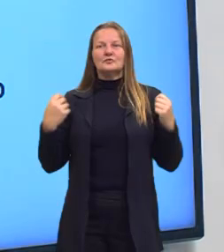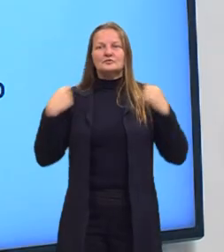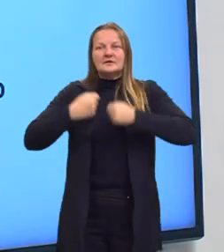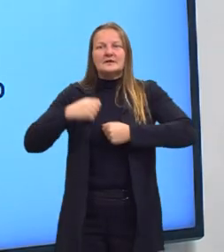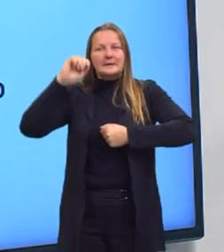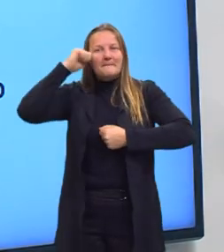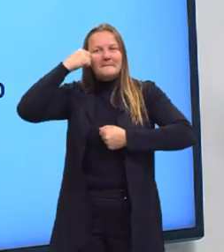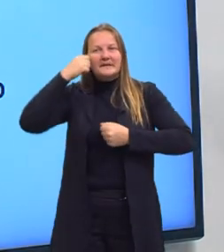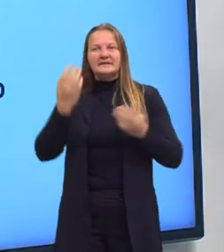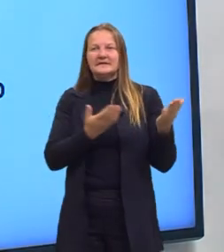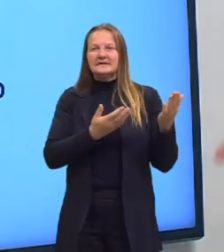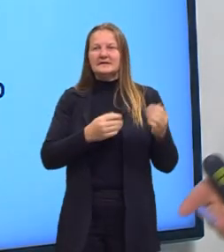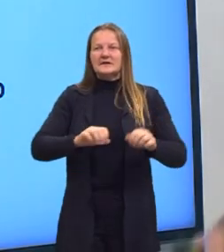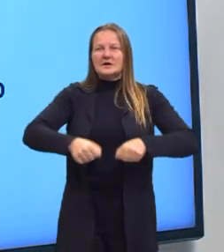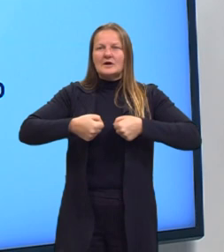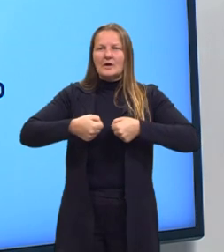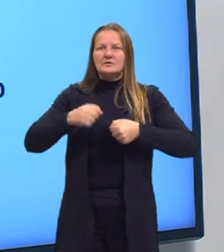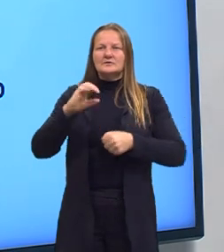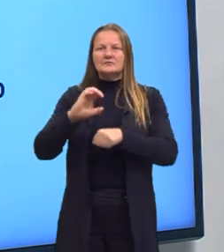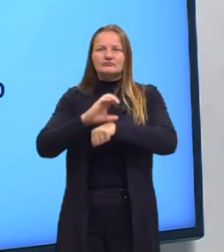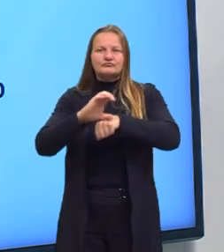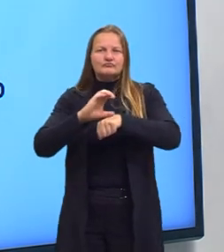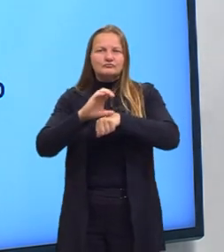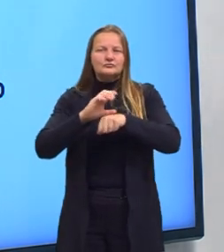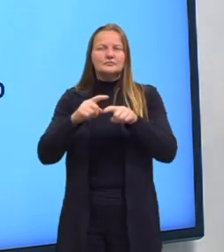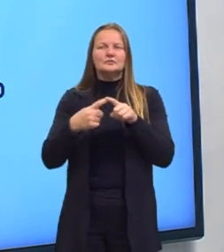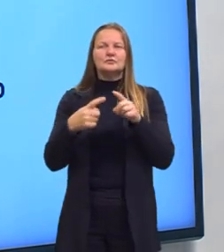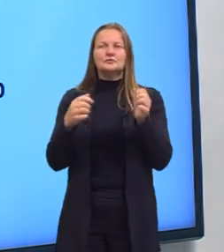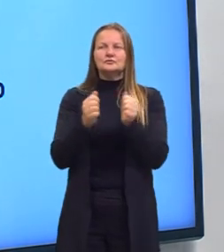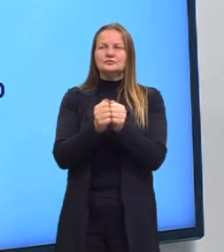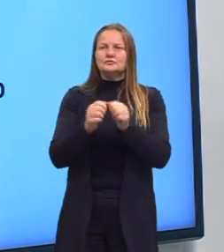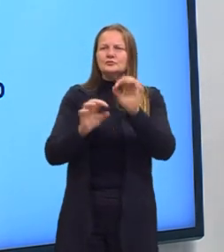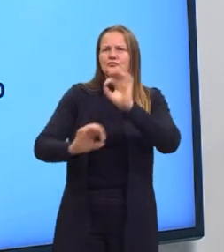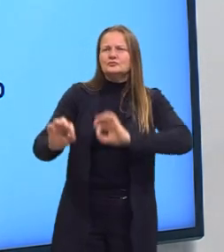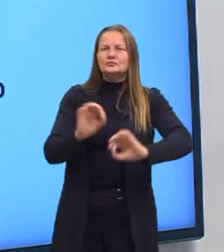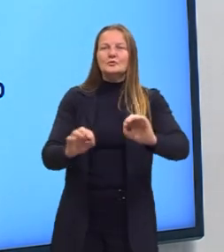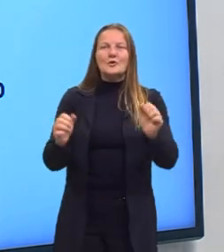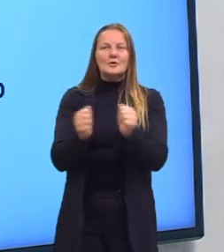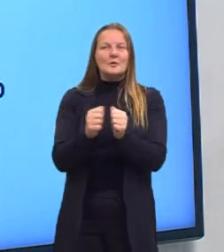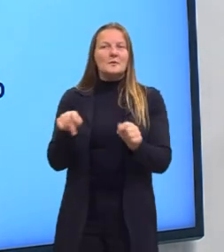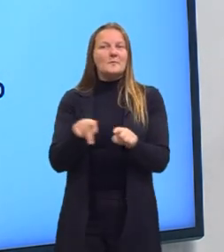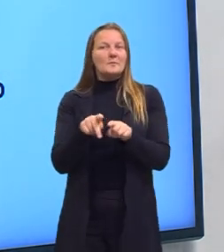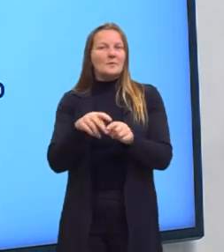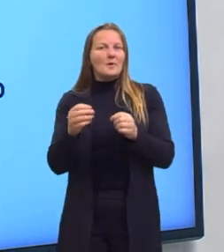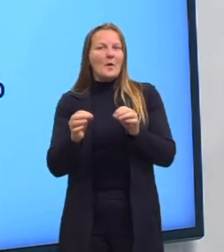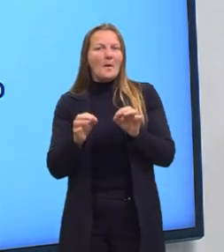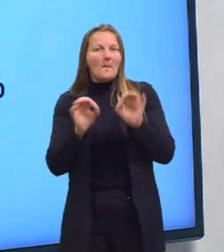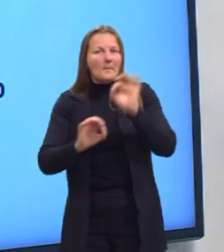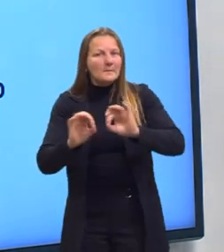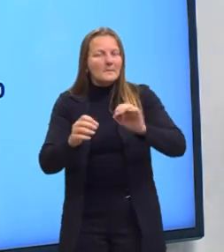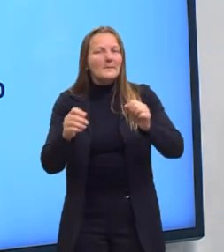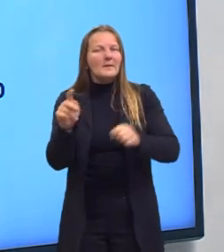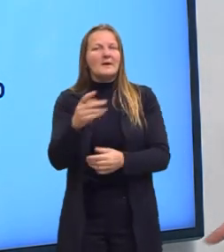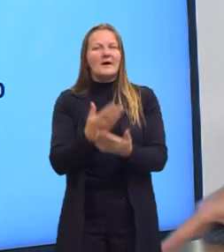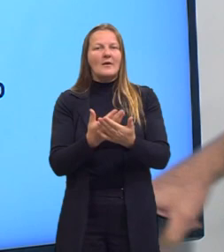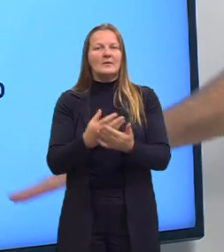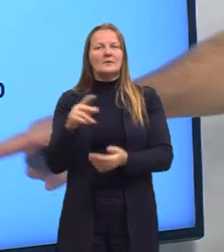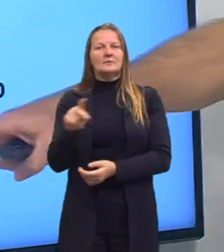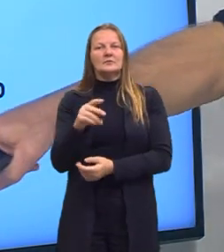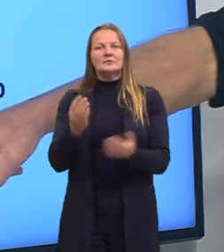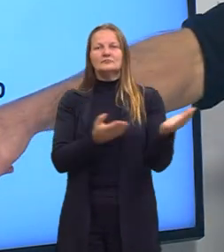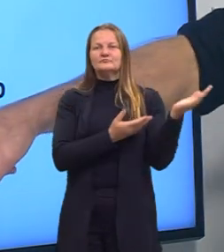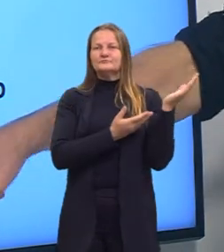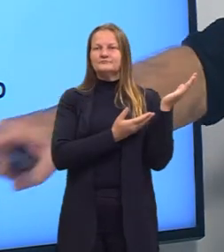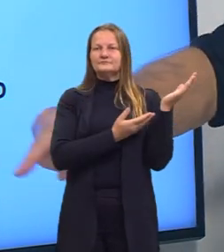preta, uma calça cinza. E comigo na organização, na produção destas aulas, está o nosso curador,